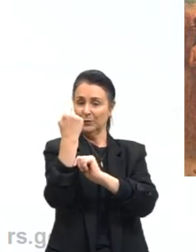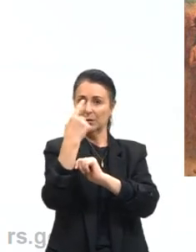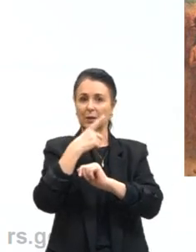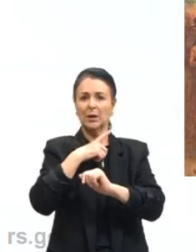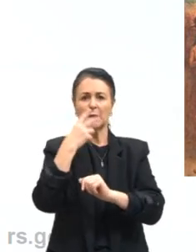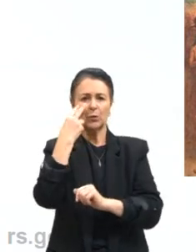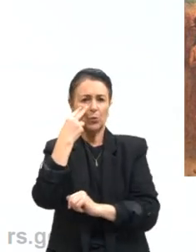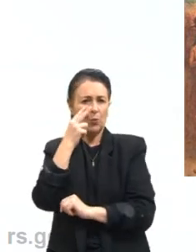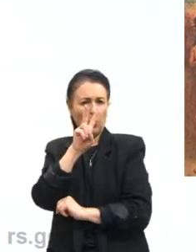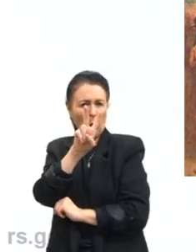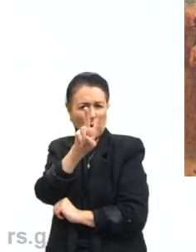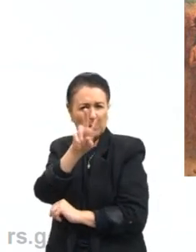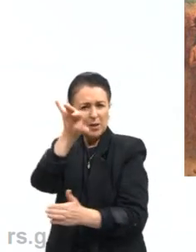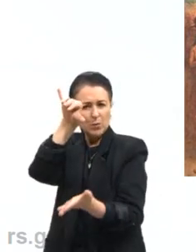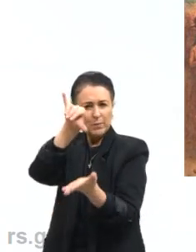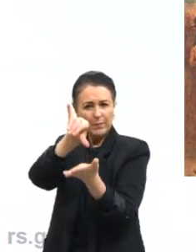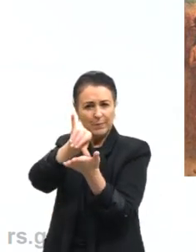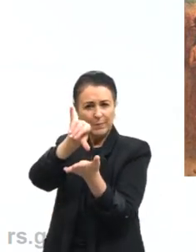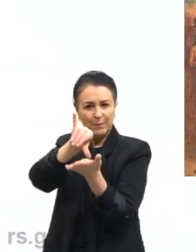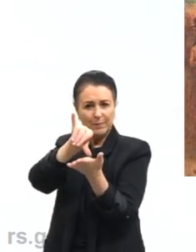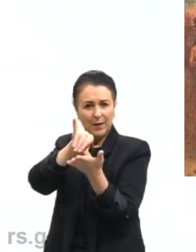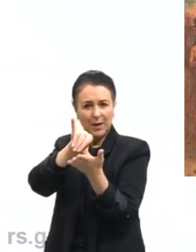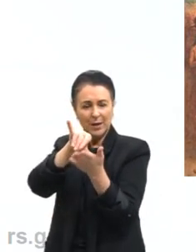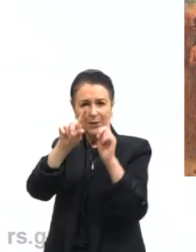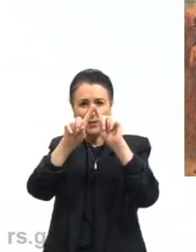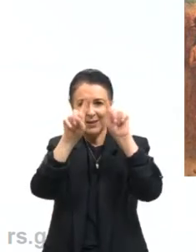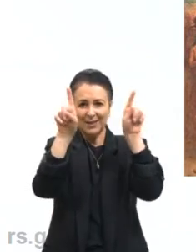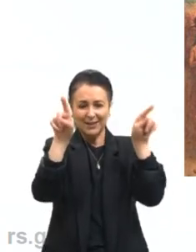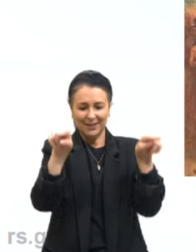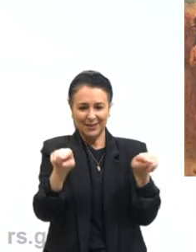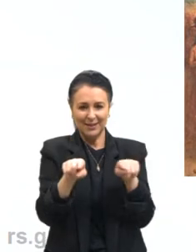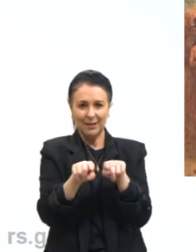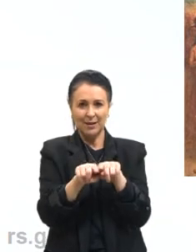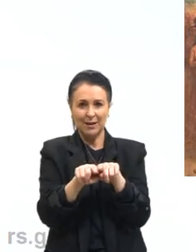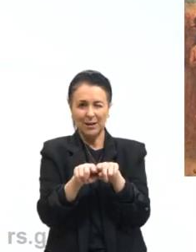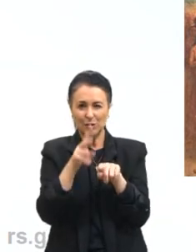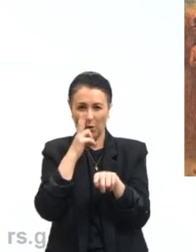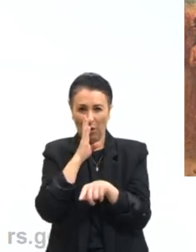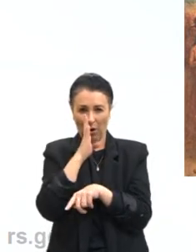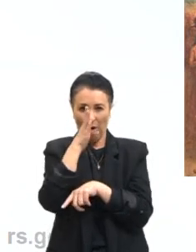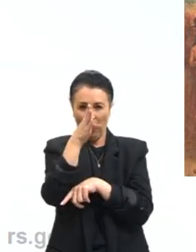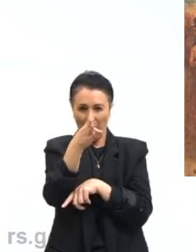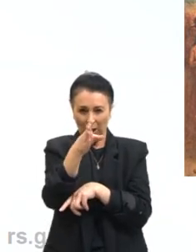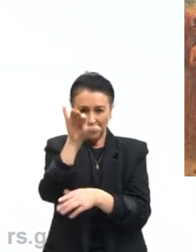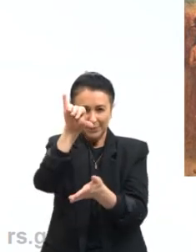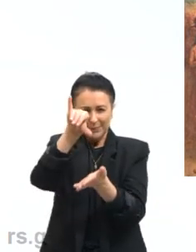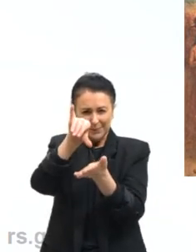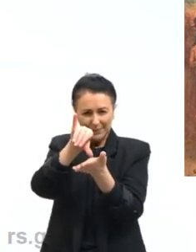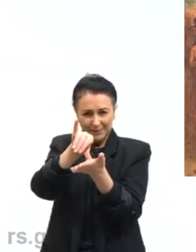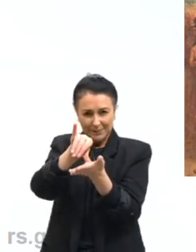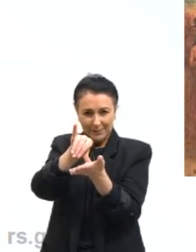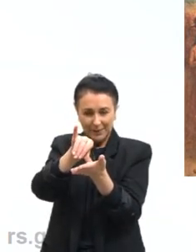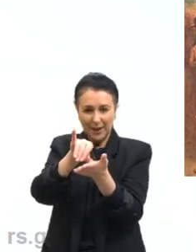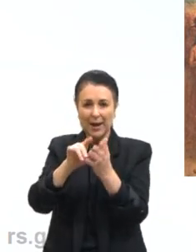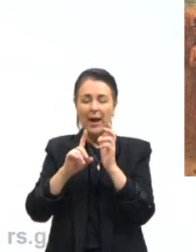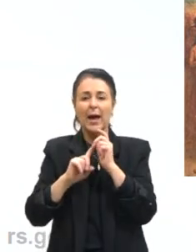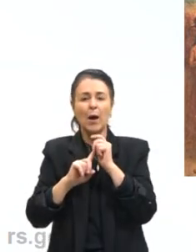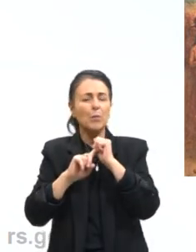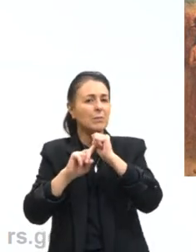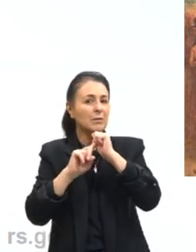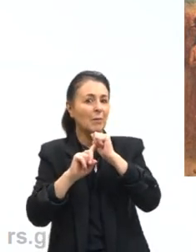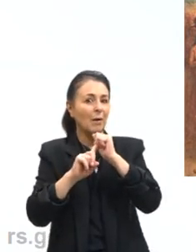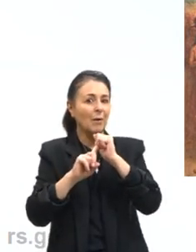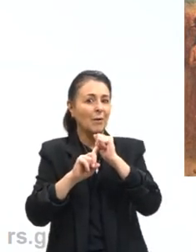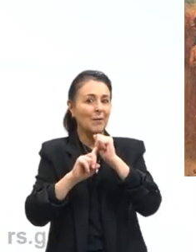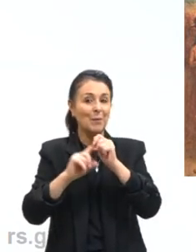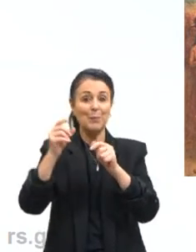olho olha para uma imagem, a gente olha para ela, para o centro. O que chama a atenção é o destaque que a luz dá.